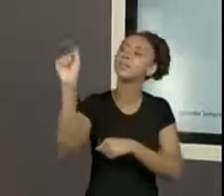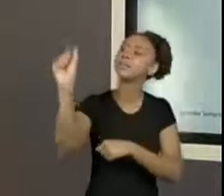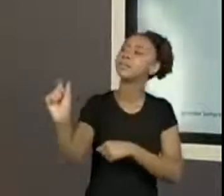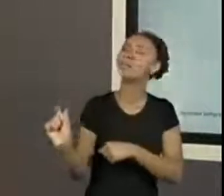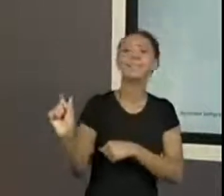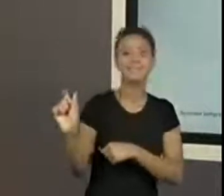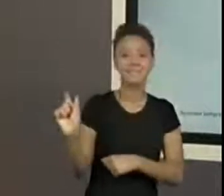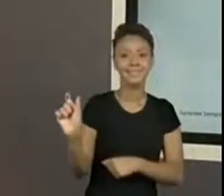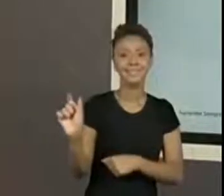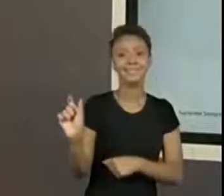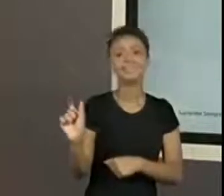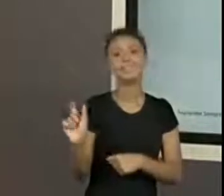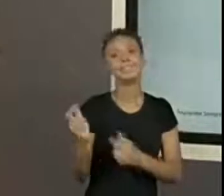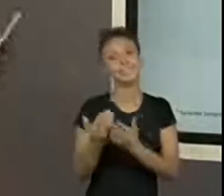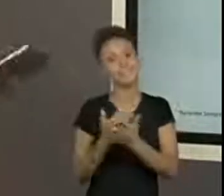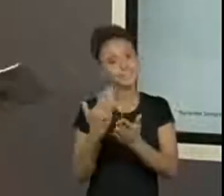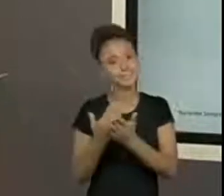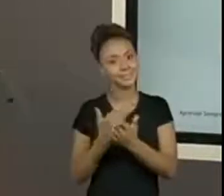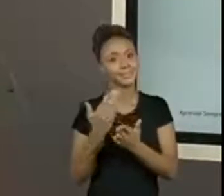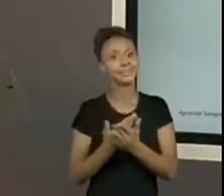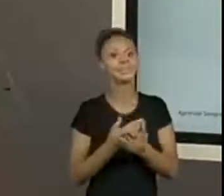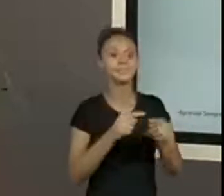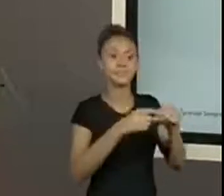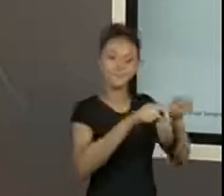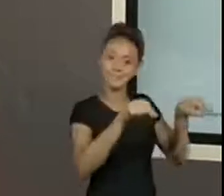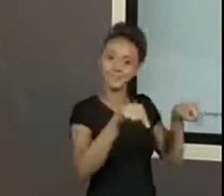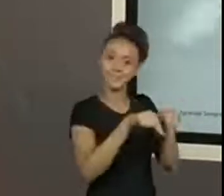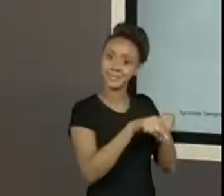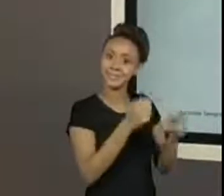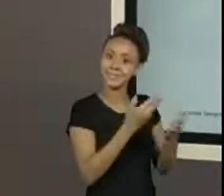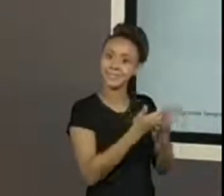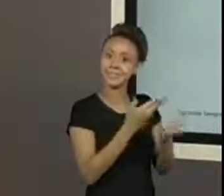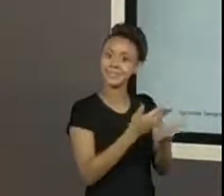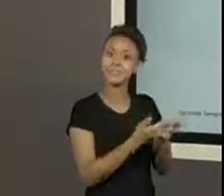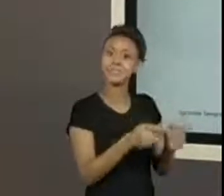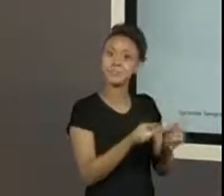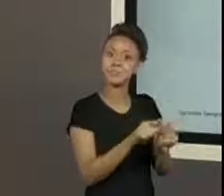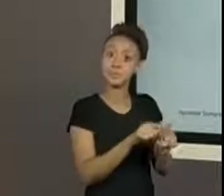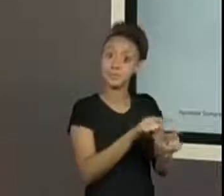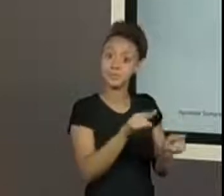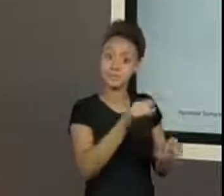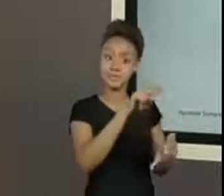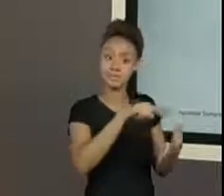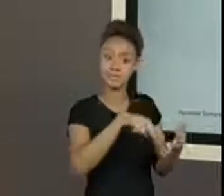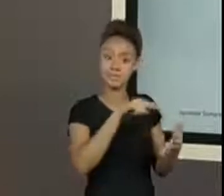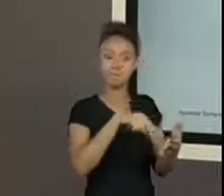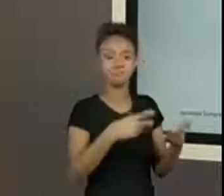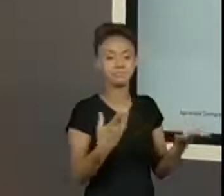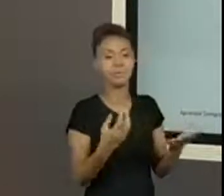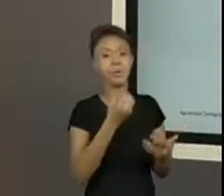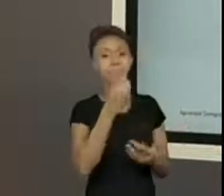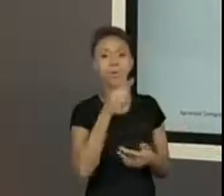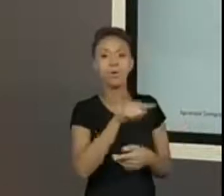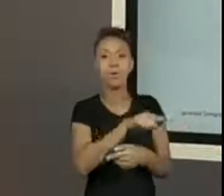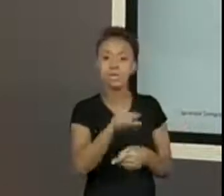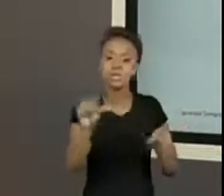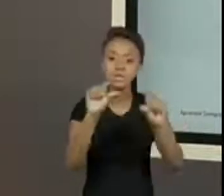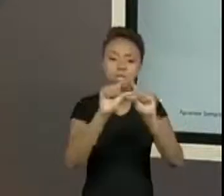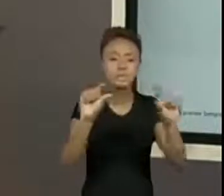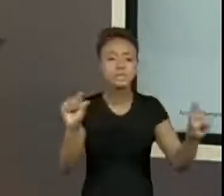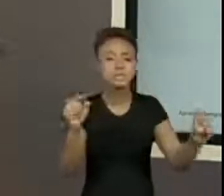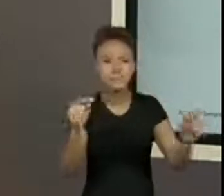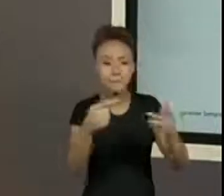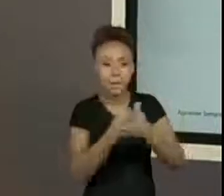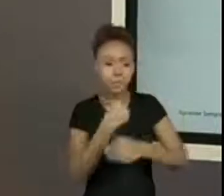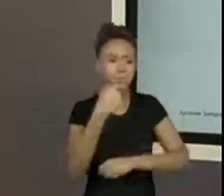material, seria a apresentação para os alunos da outra turma. Então, é importante entender a pergunta para que vocês consigam usar aquilo para